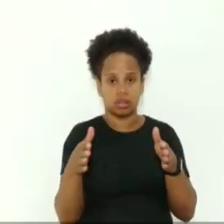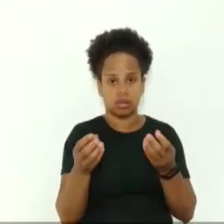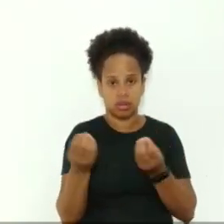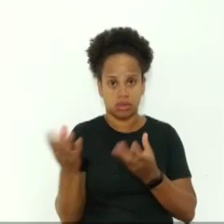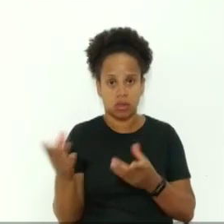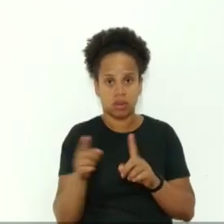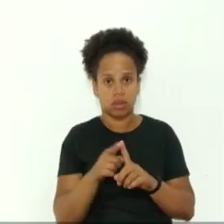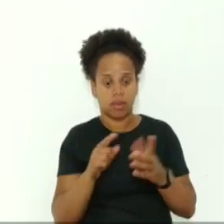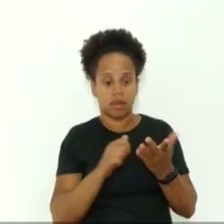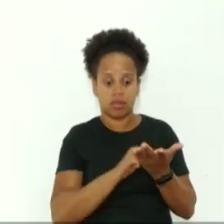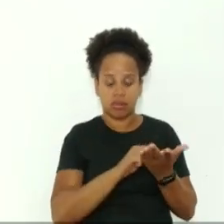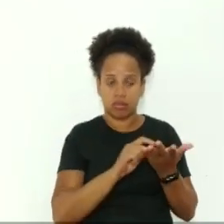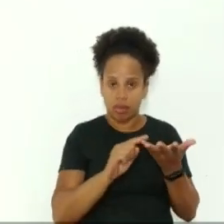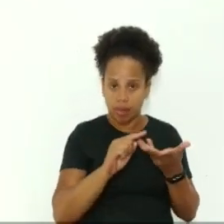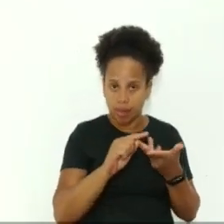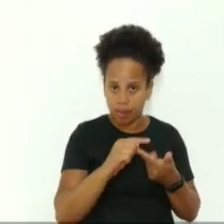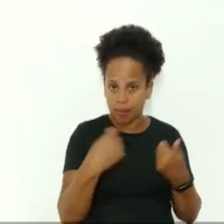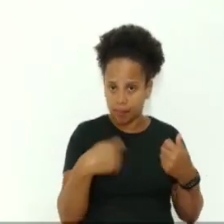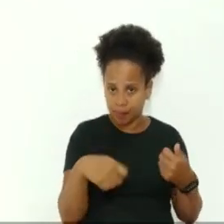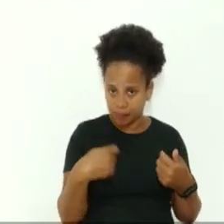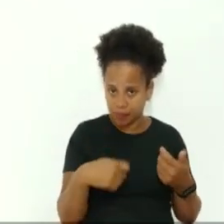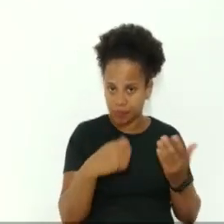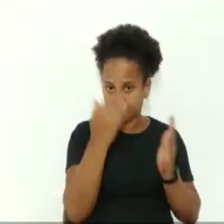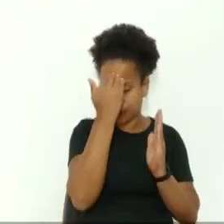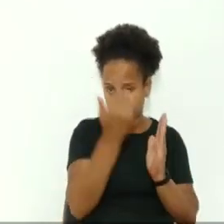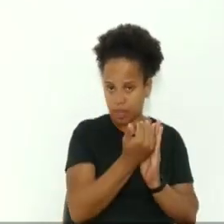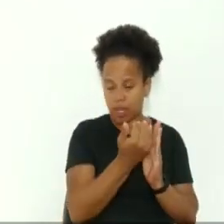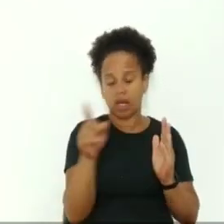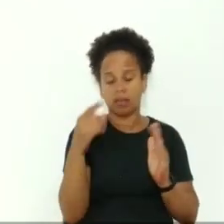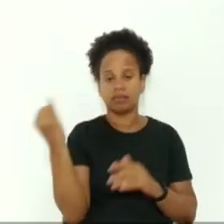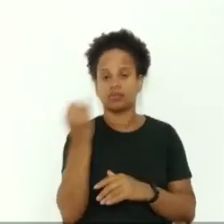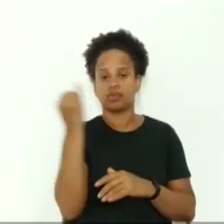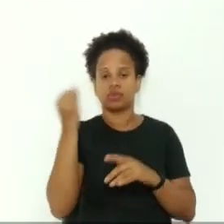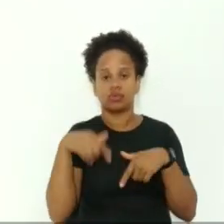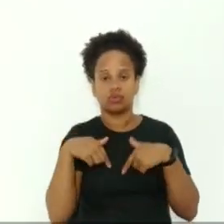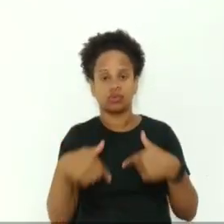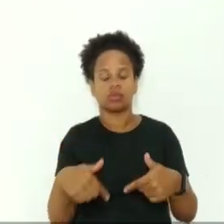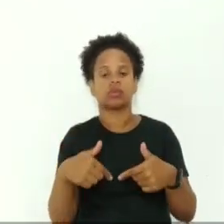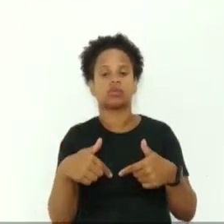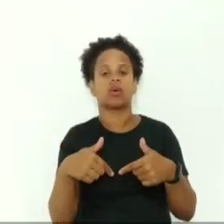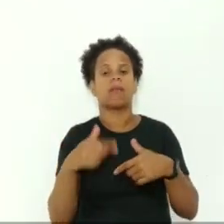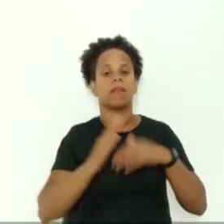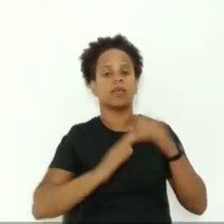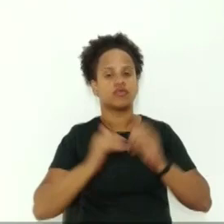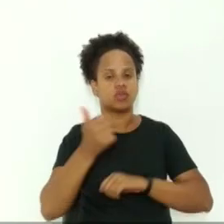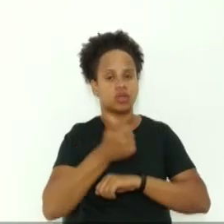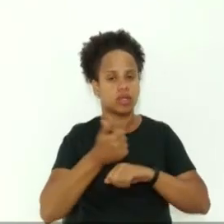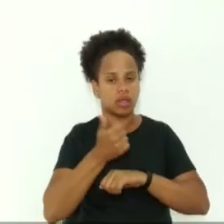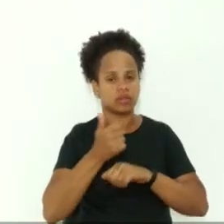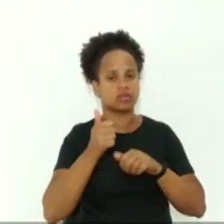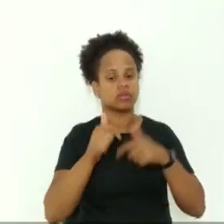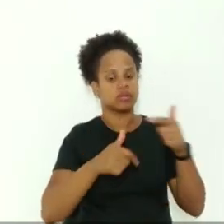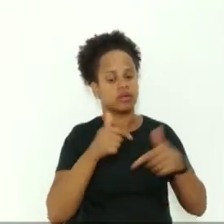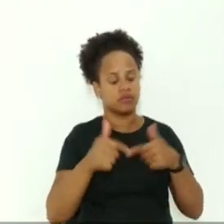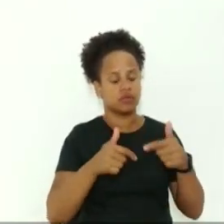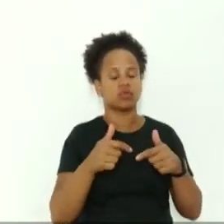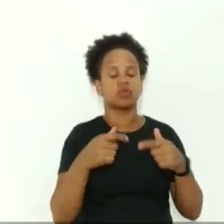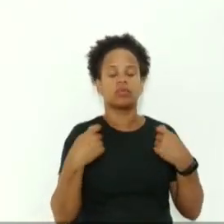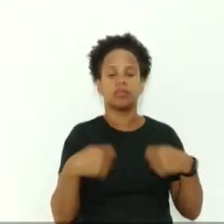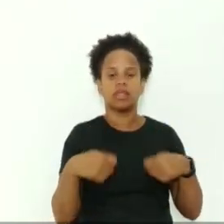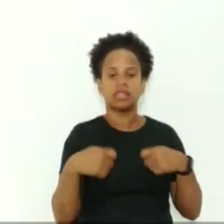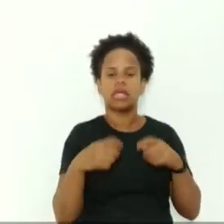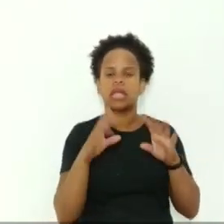possibilitará, importante, condições de atuação dos profissionais desse serviço em demanda extremamente delicada